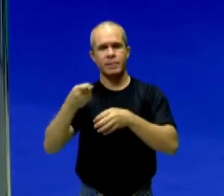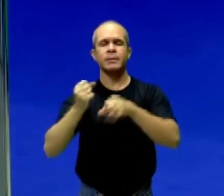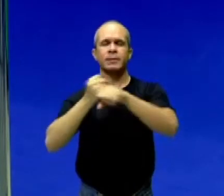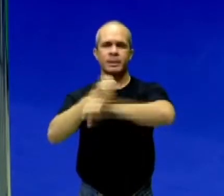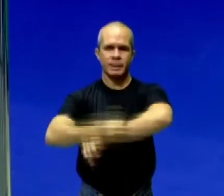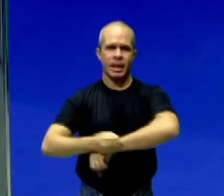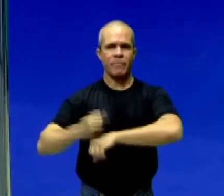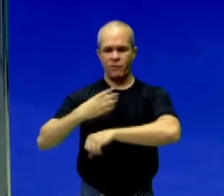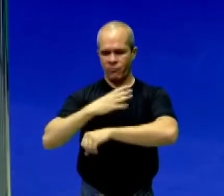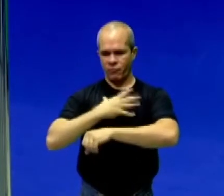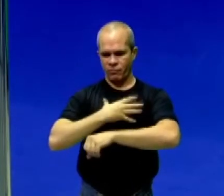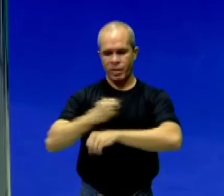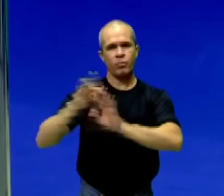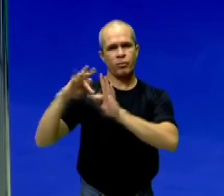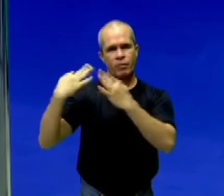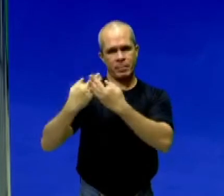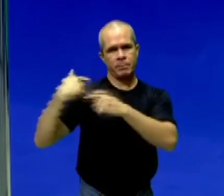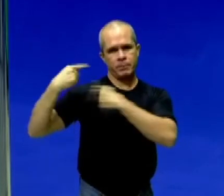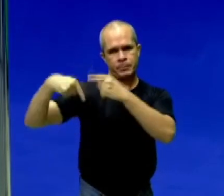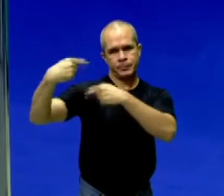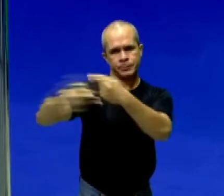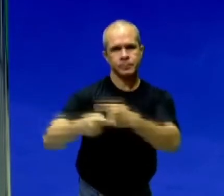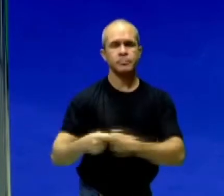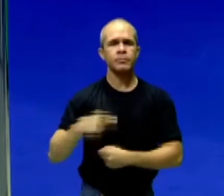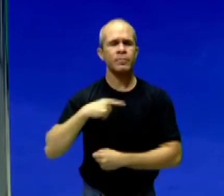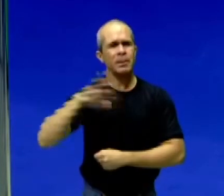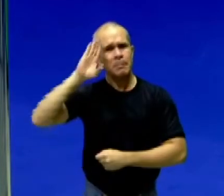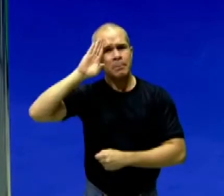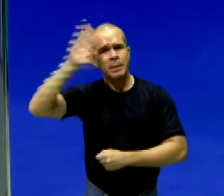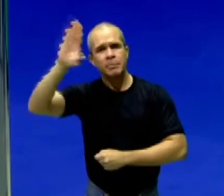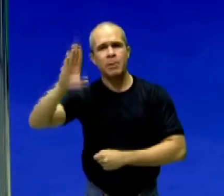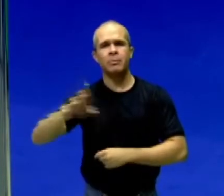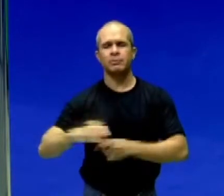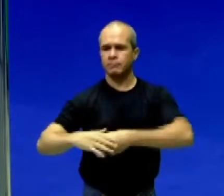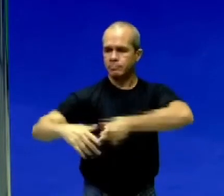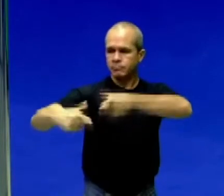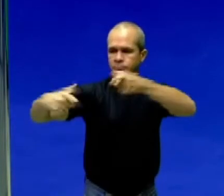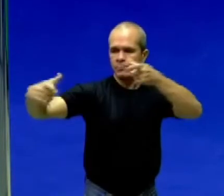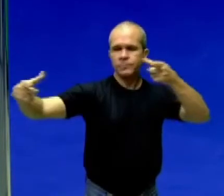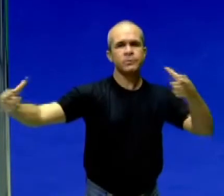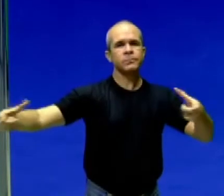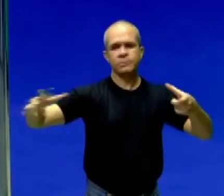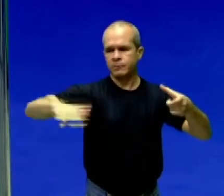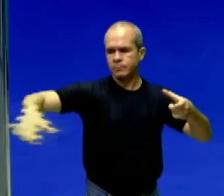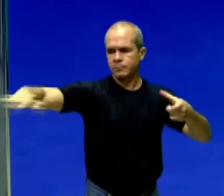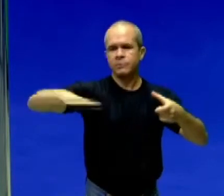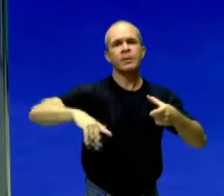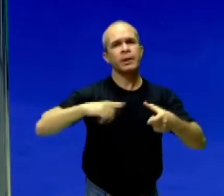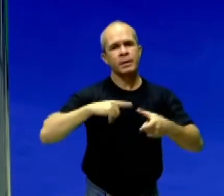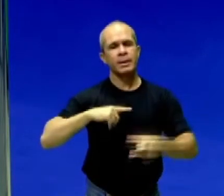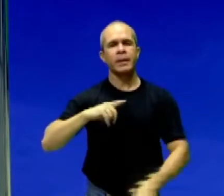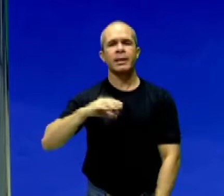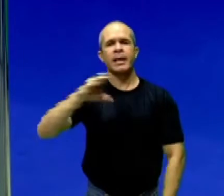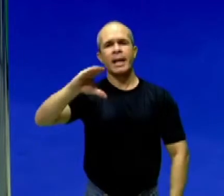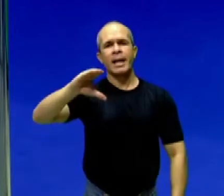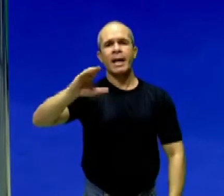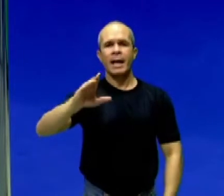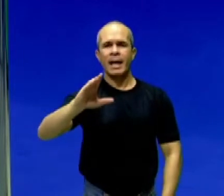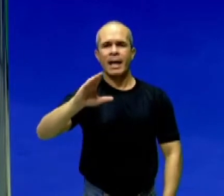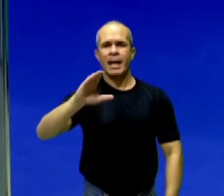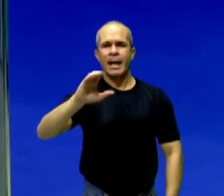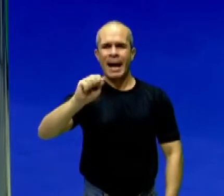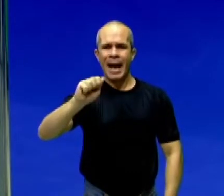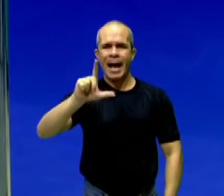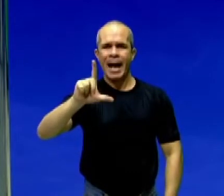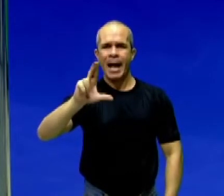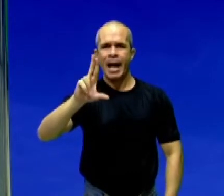maior extensão territorial no Brasil está no estado de Goiás, que é chamado de Calungas, que tem hoje cerca